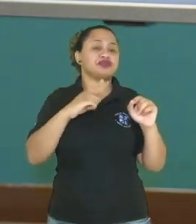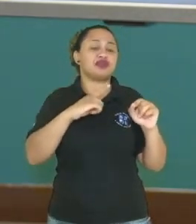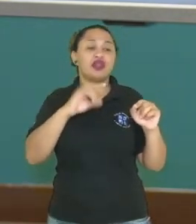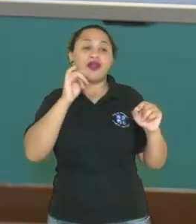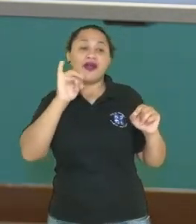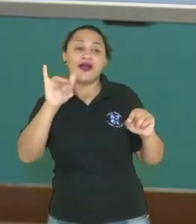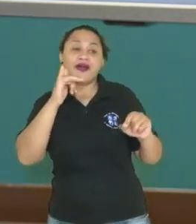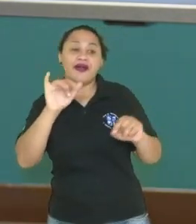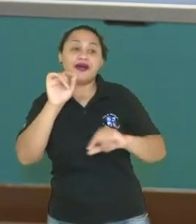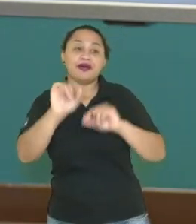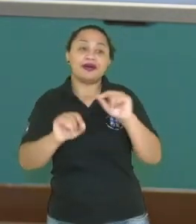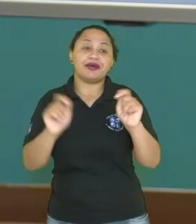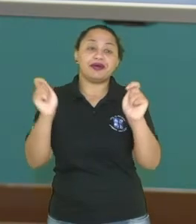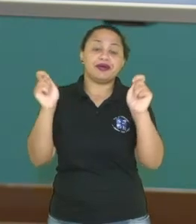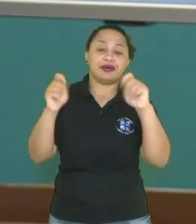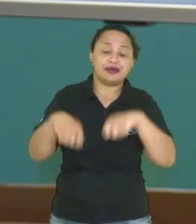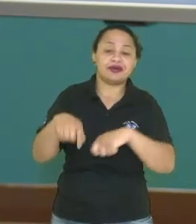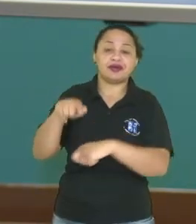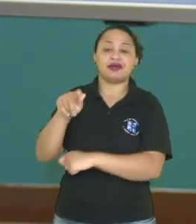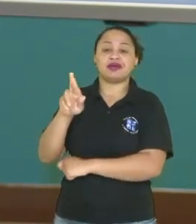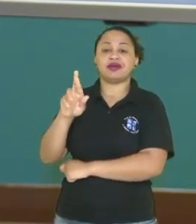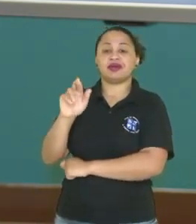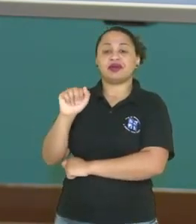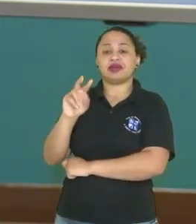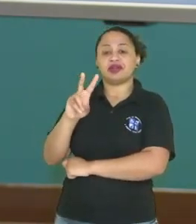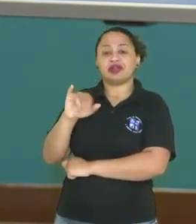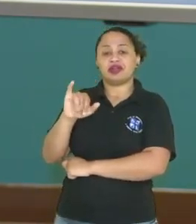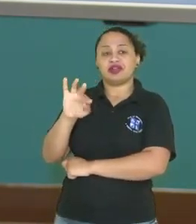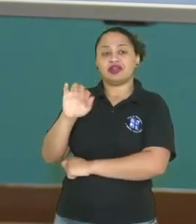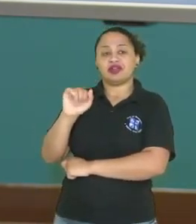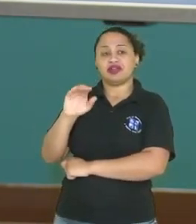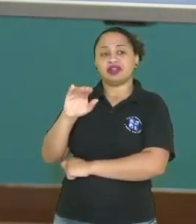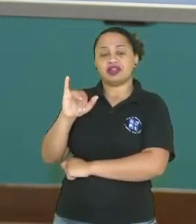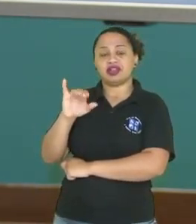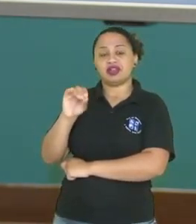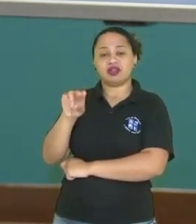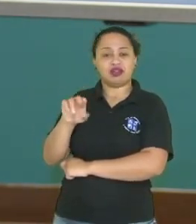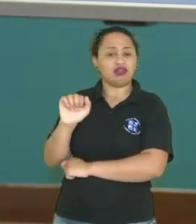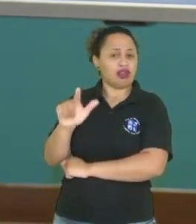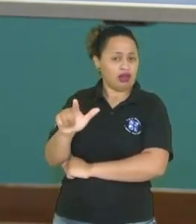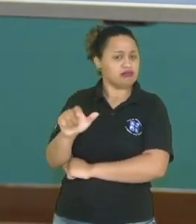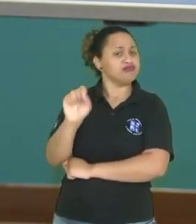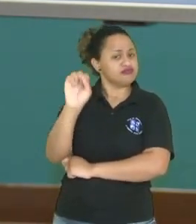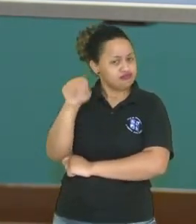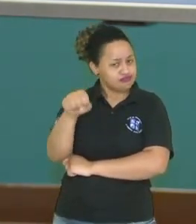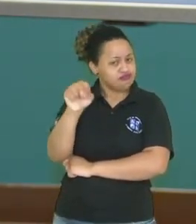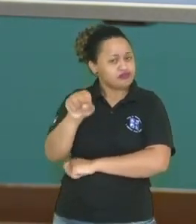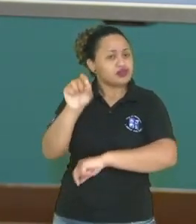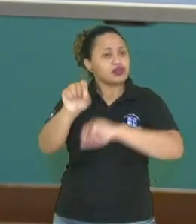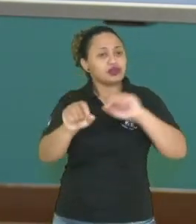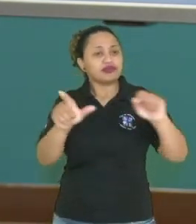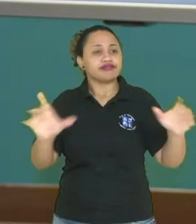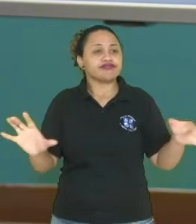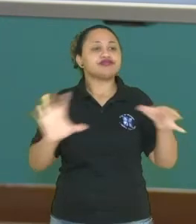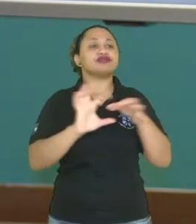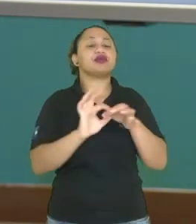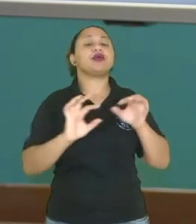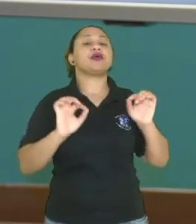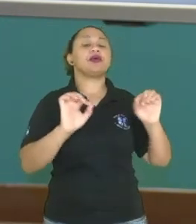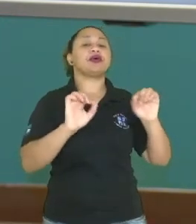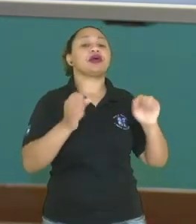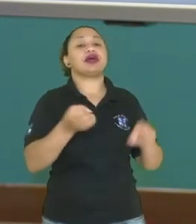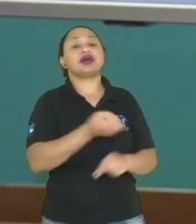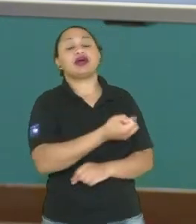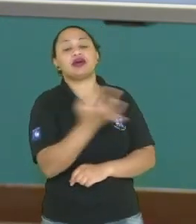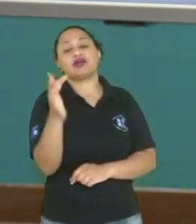chamada de potencial gravitacional, exatamente. Quando ela está associada, quando ela está unida ao